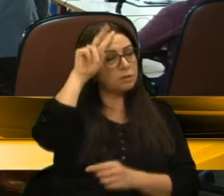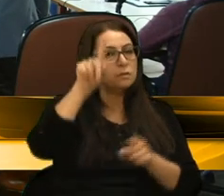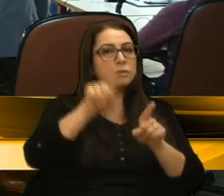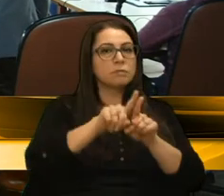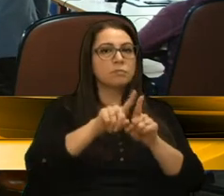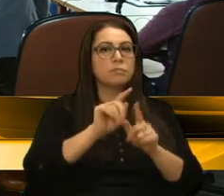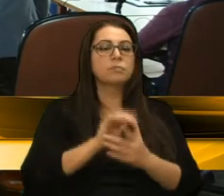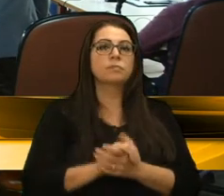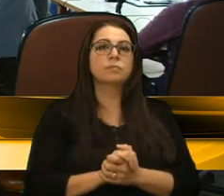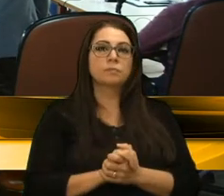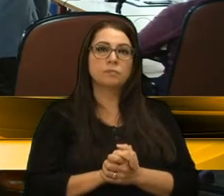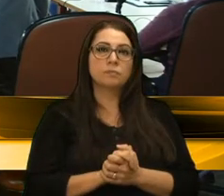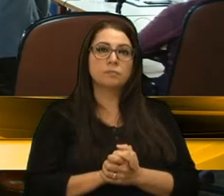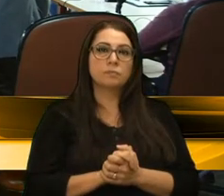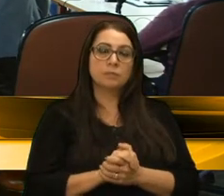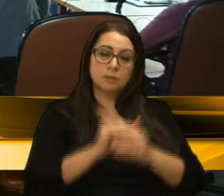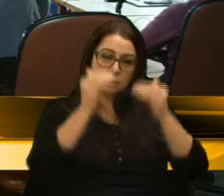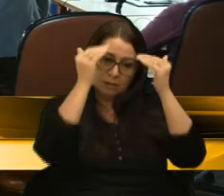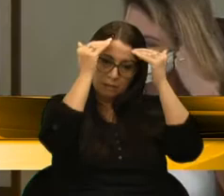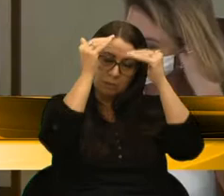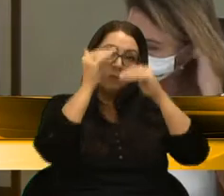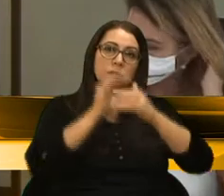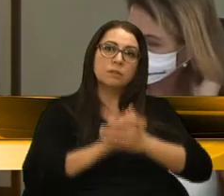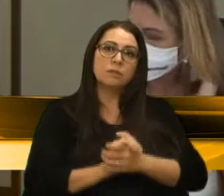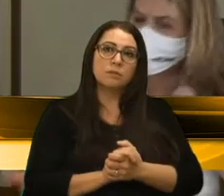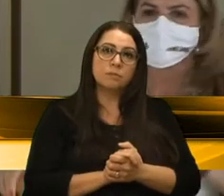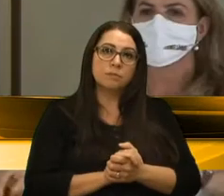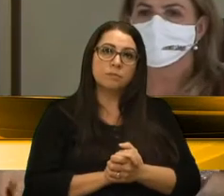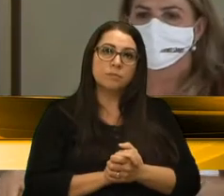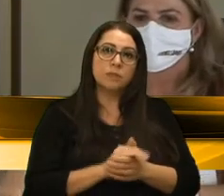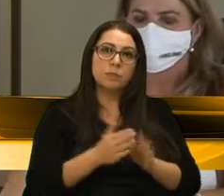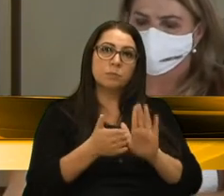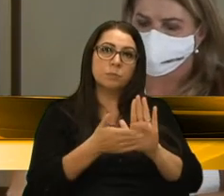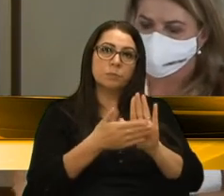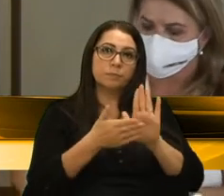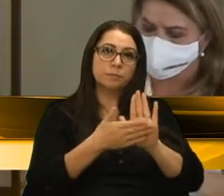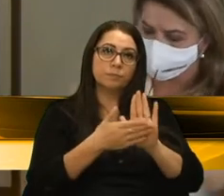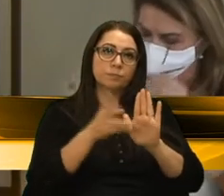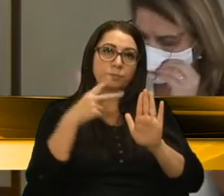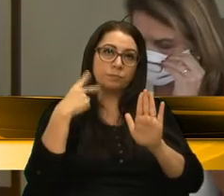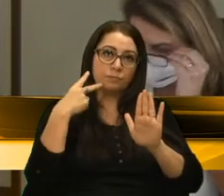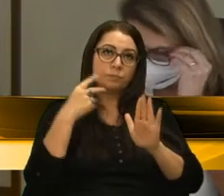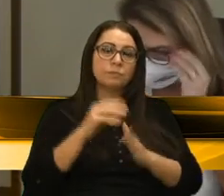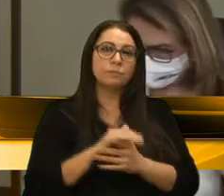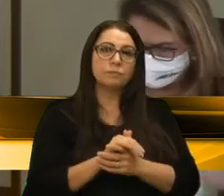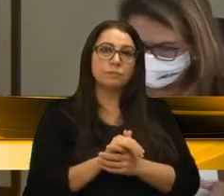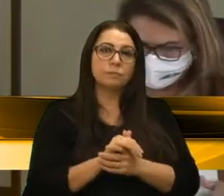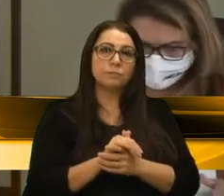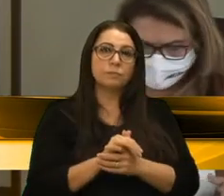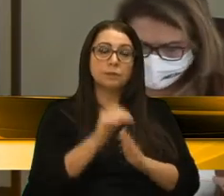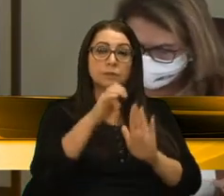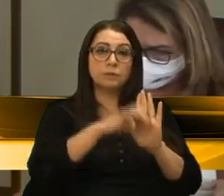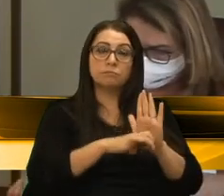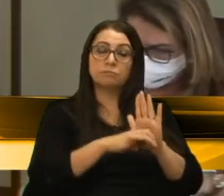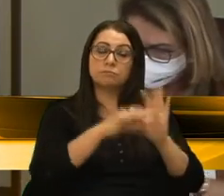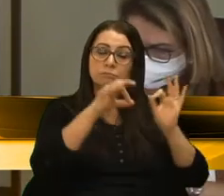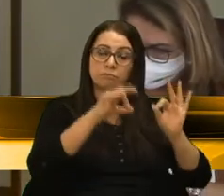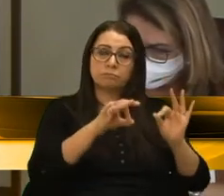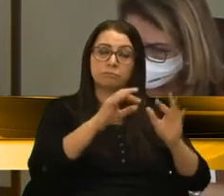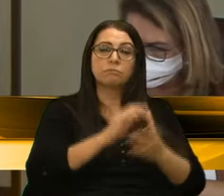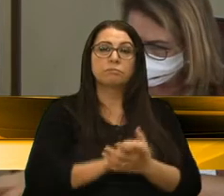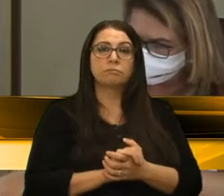respeitamos a proposição dos vereadores quanto à emenda, ela é legítima,